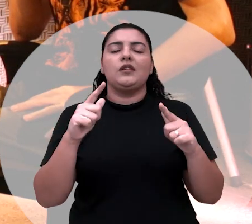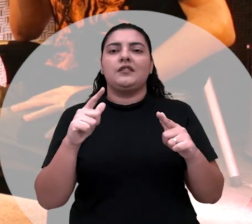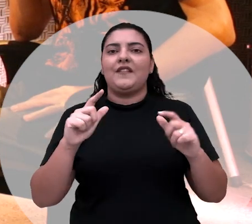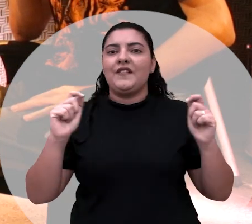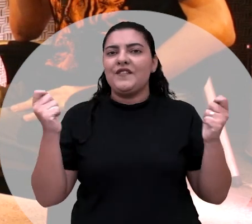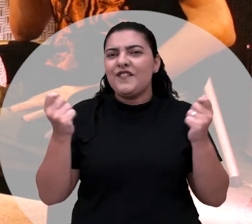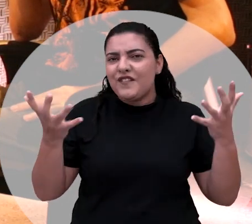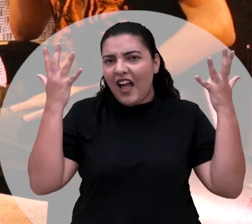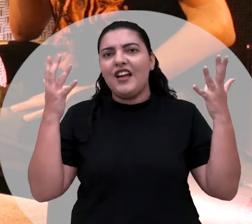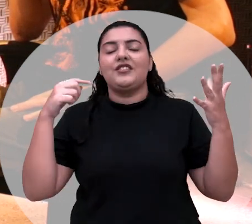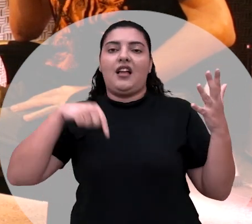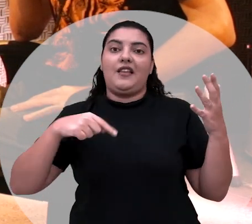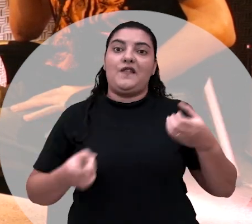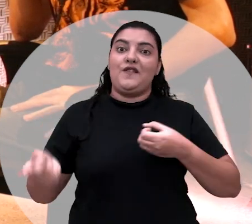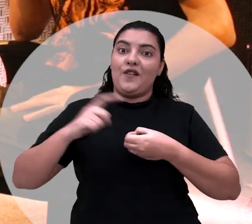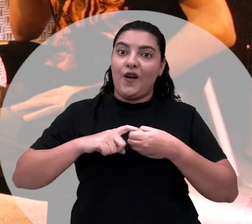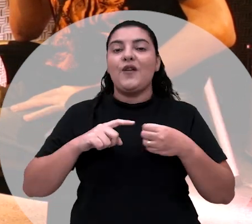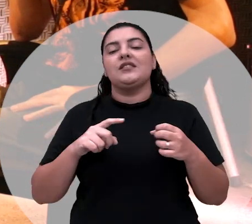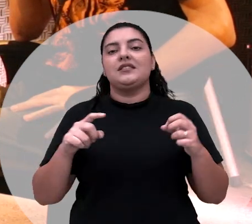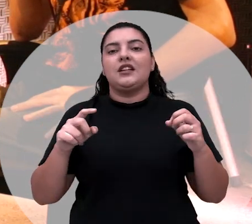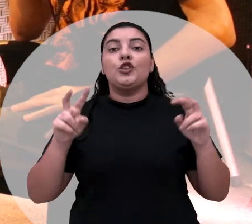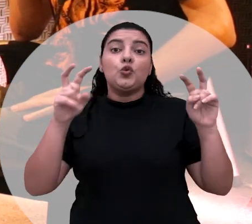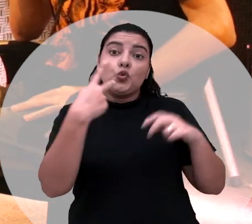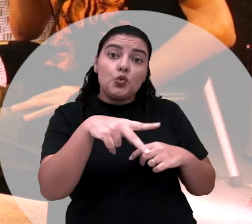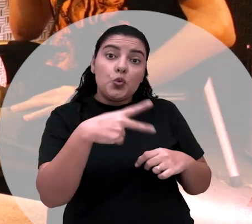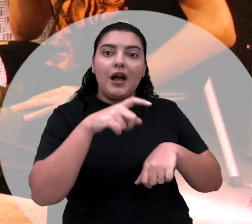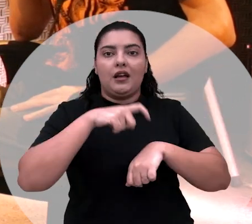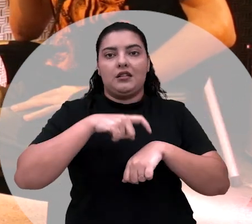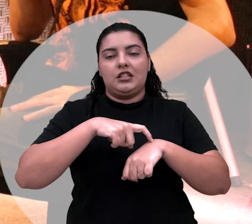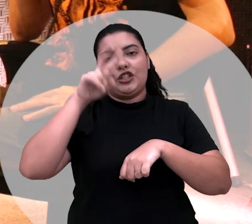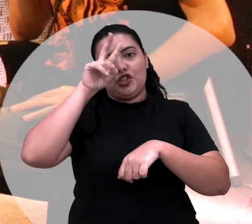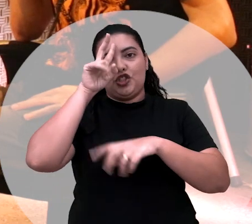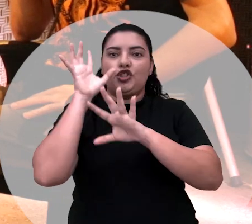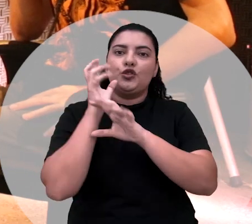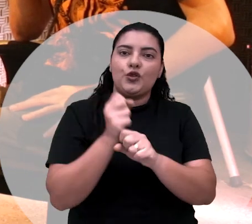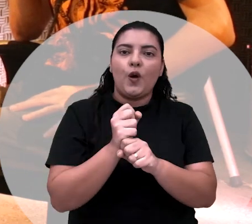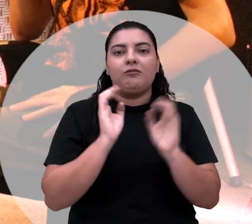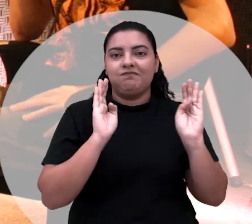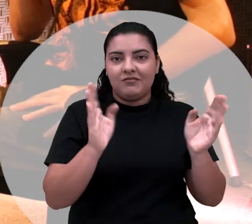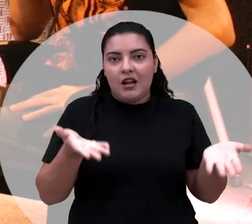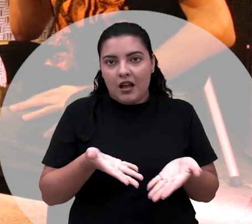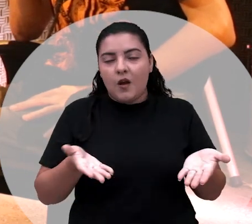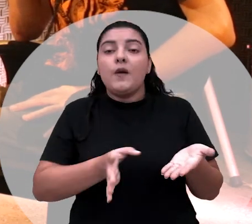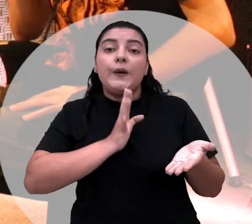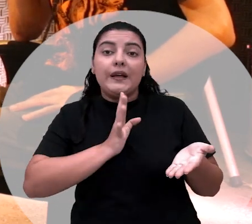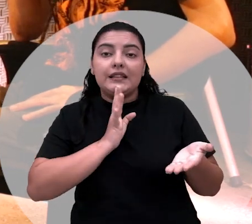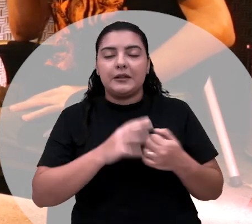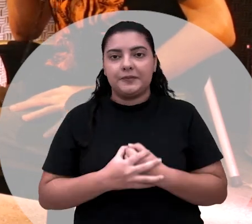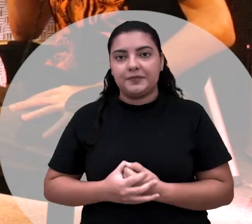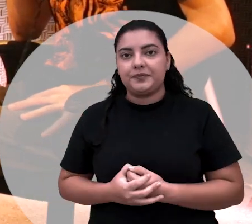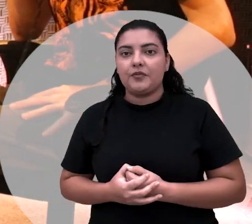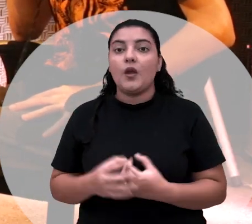festejo. Mas hoje aqui a gente está voltando um pouquinho para a sua história, para o seu momento, né? E para começar um pouquinho, a gente conhecer, o povo de casa também conhecer.